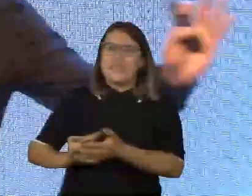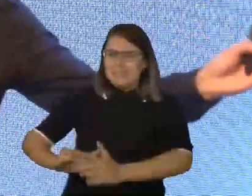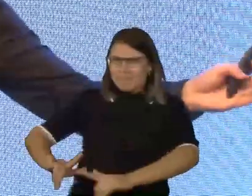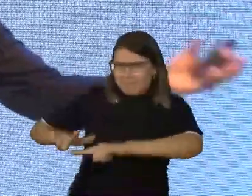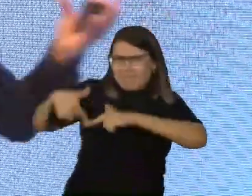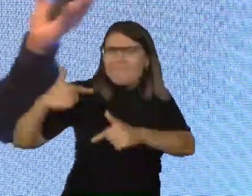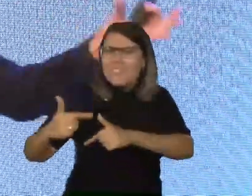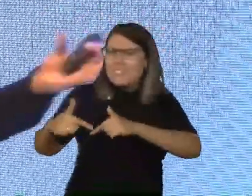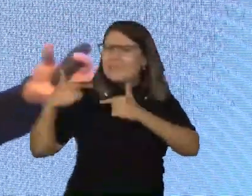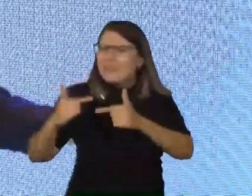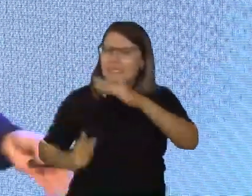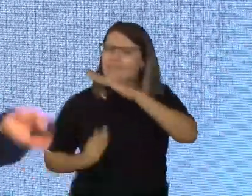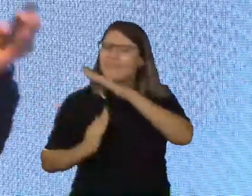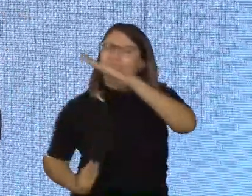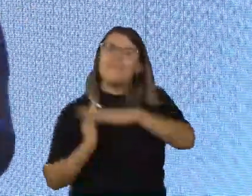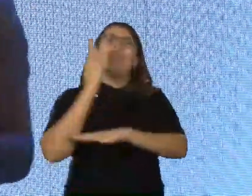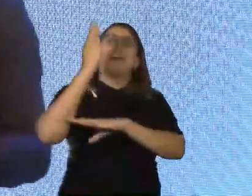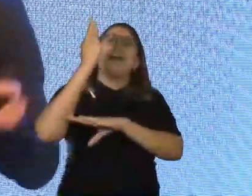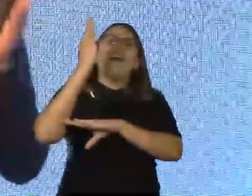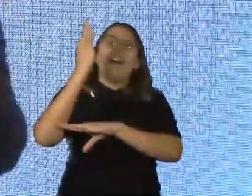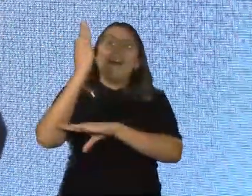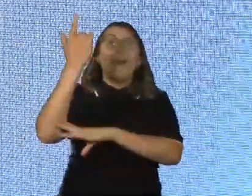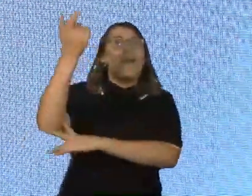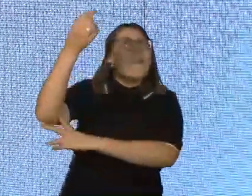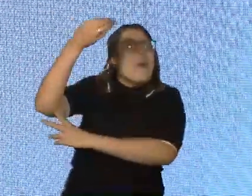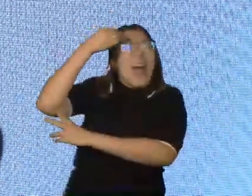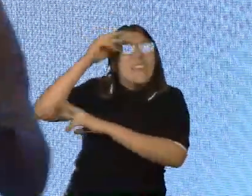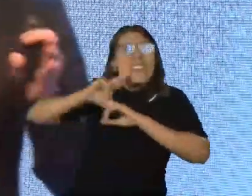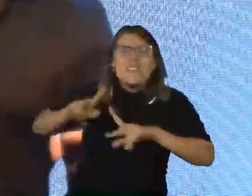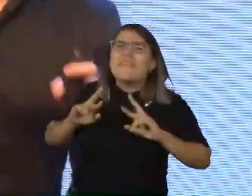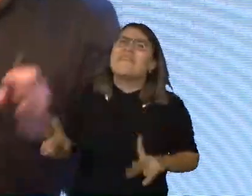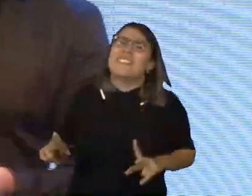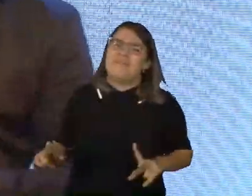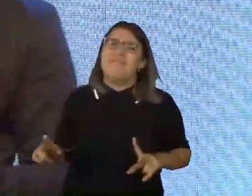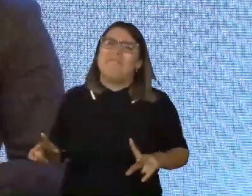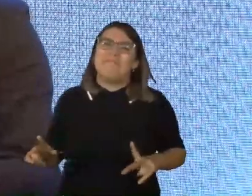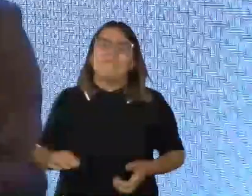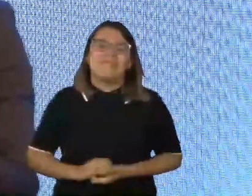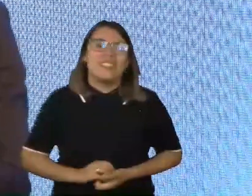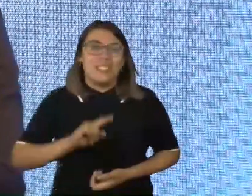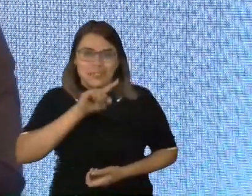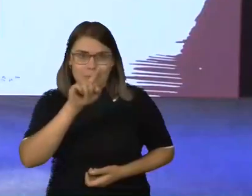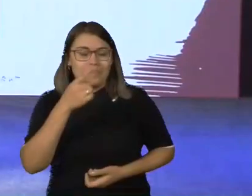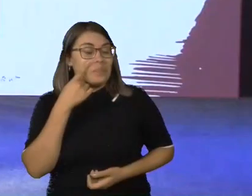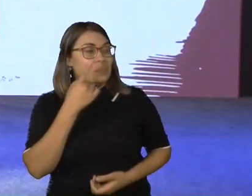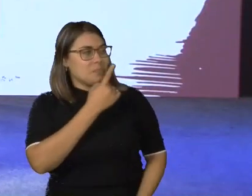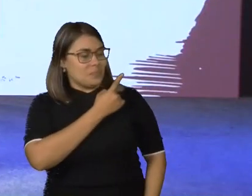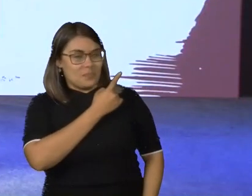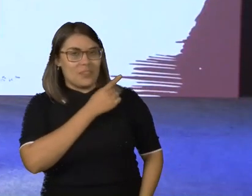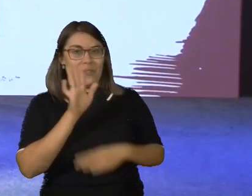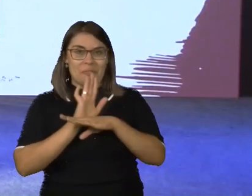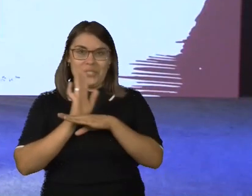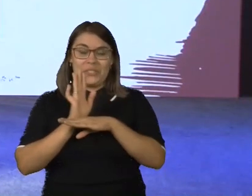não ouvem as contaminações em volta. Eles mostram porque eles acreditam e eles têm uma mente diversa. Quero pedir para Rogério passar o